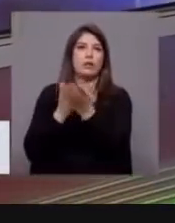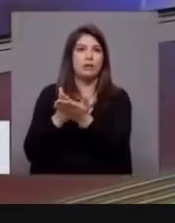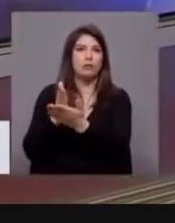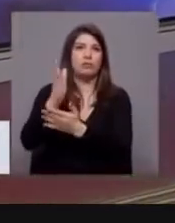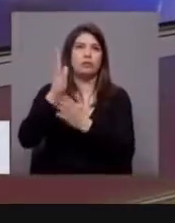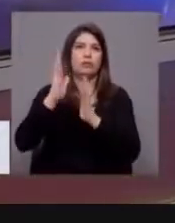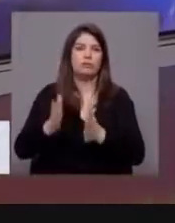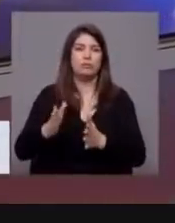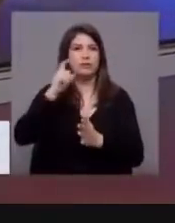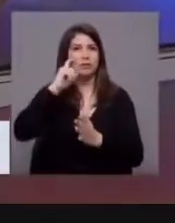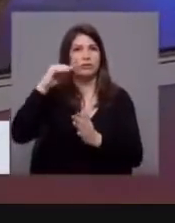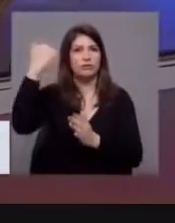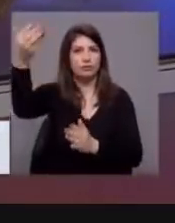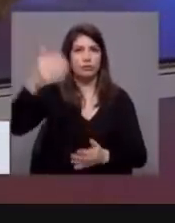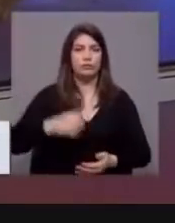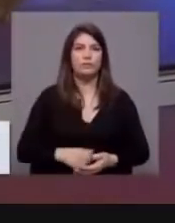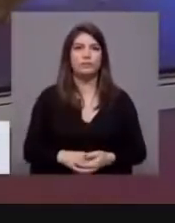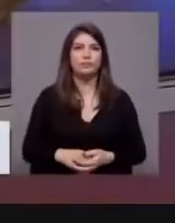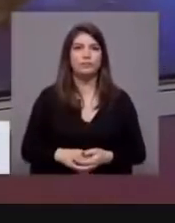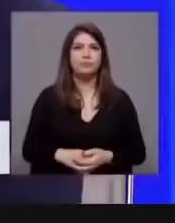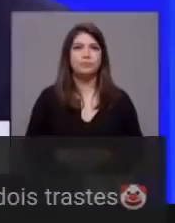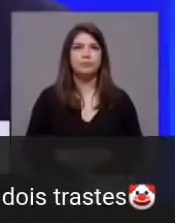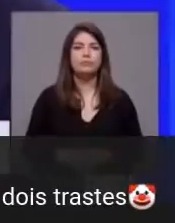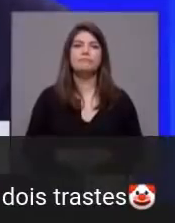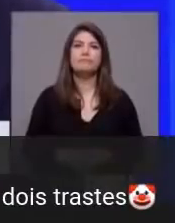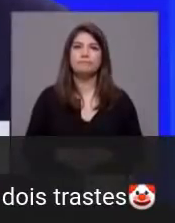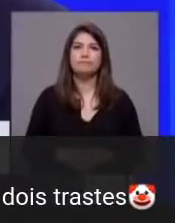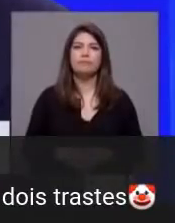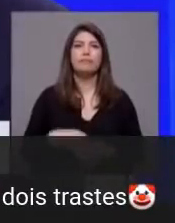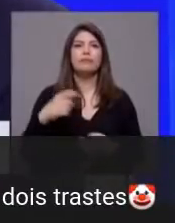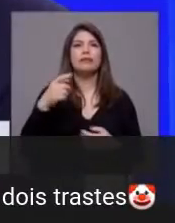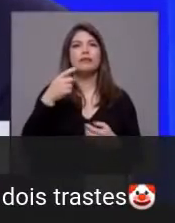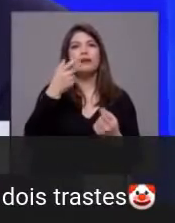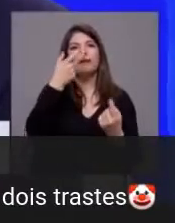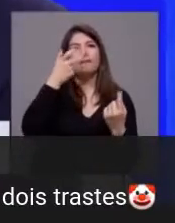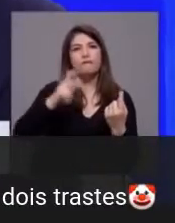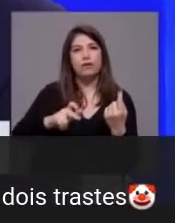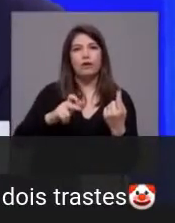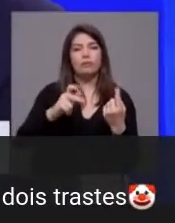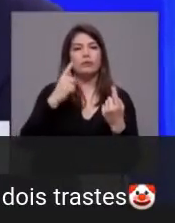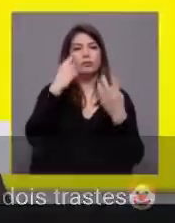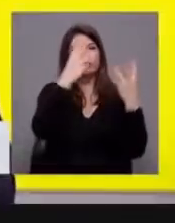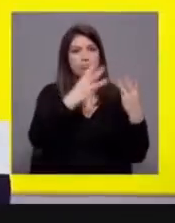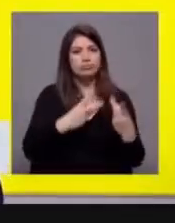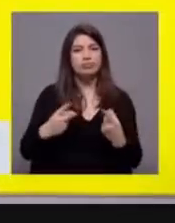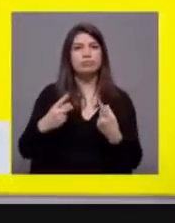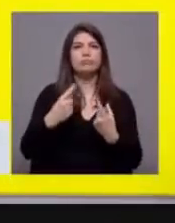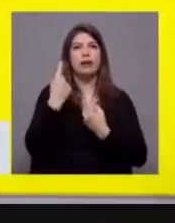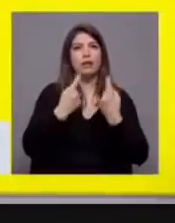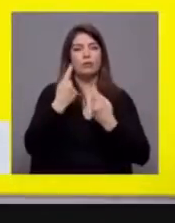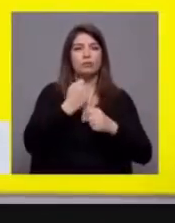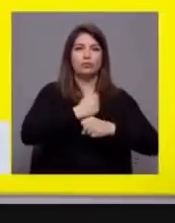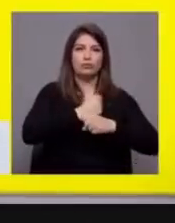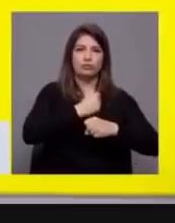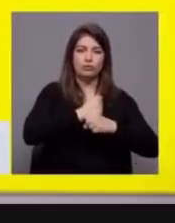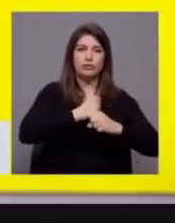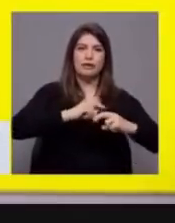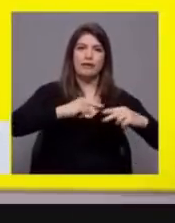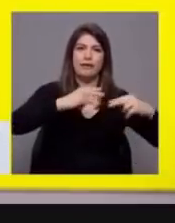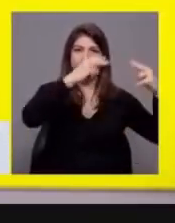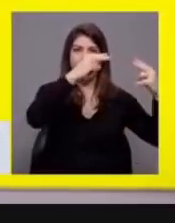da sustentabilidade das pensões, Catarina Martins, de facto o recálculo das pensões em algumas carreiras e a suspensão do